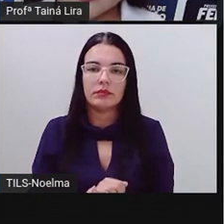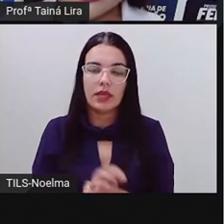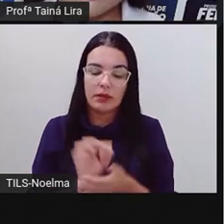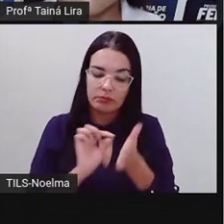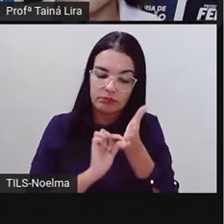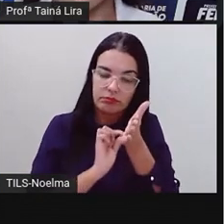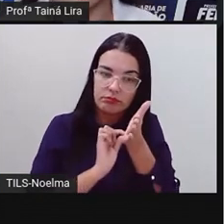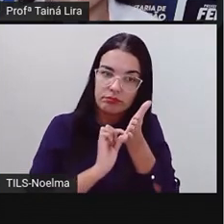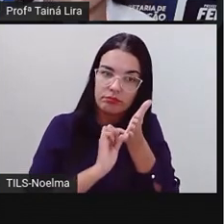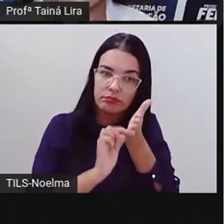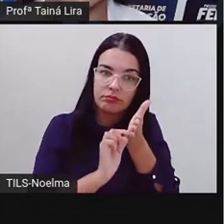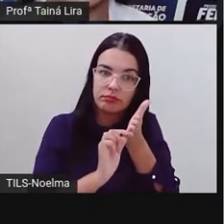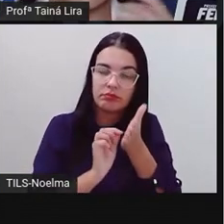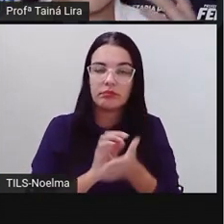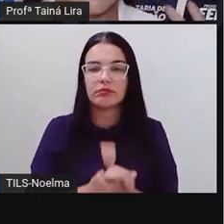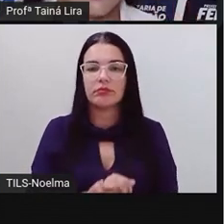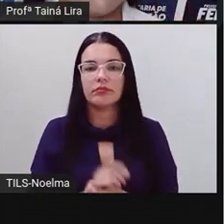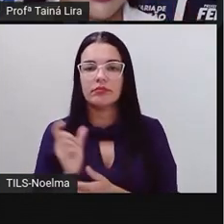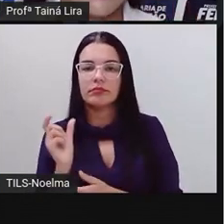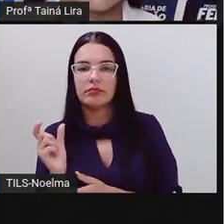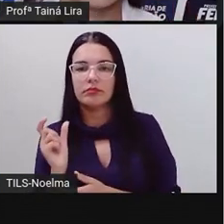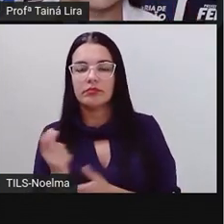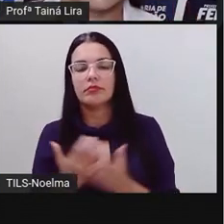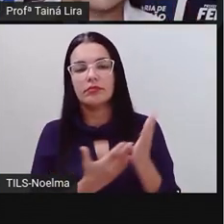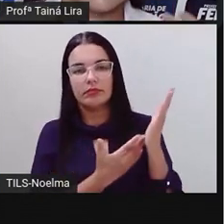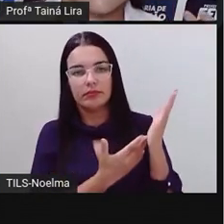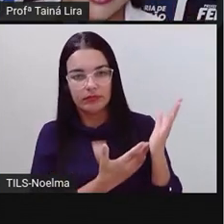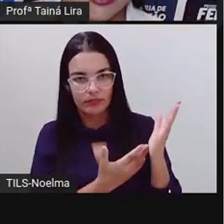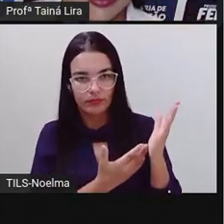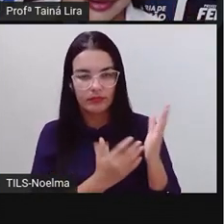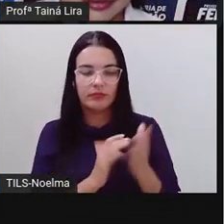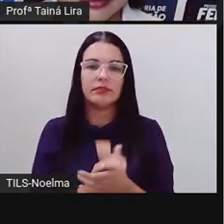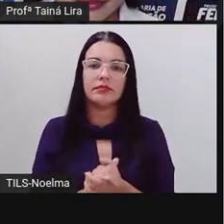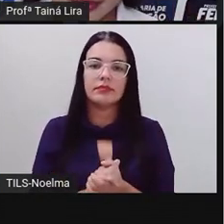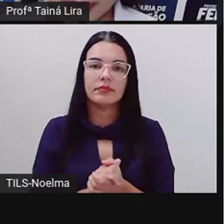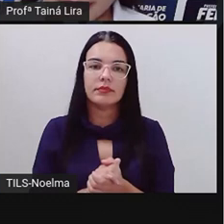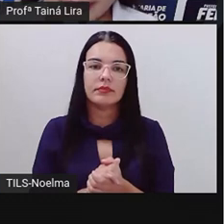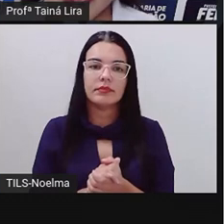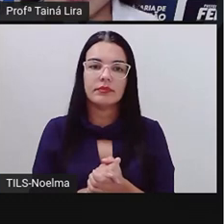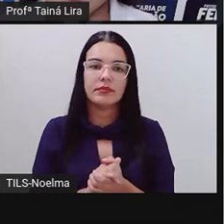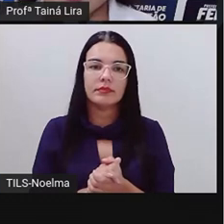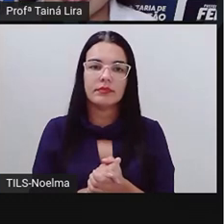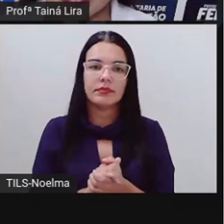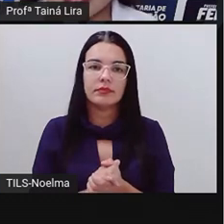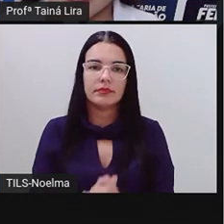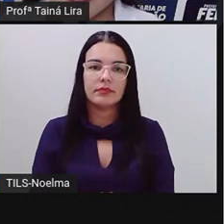um tracinho embaixo da palavra acelga, tá bom?